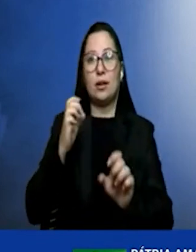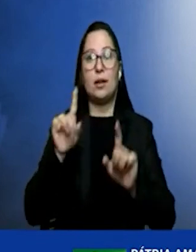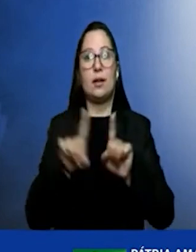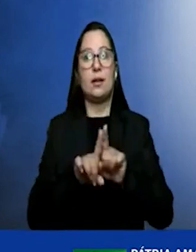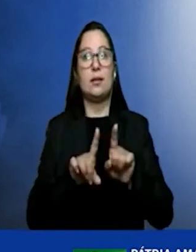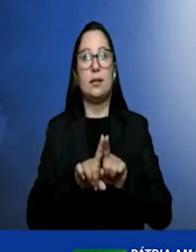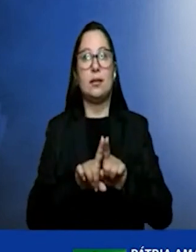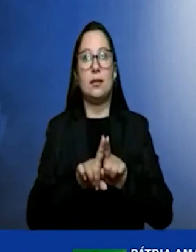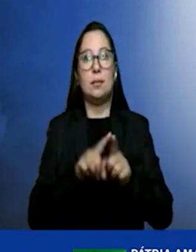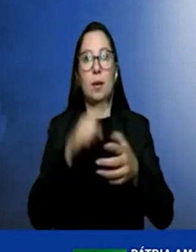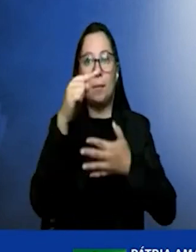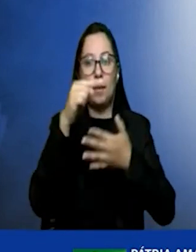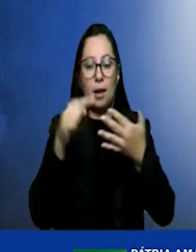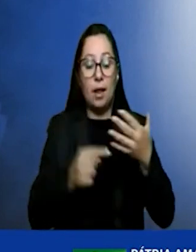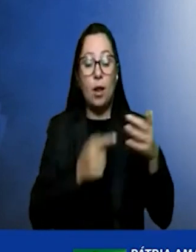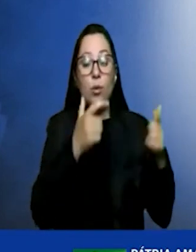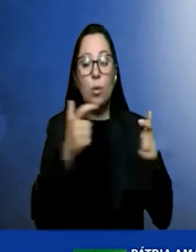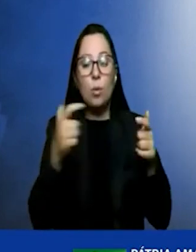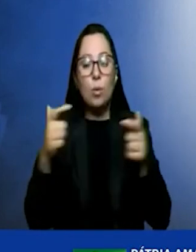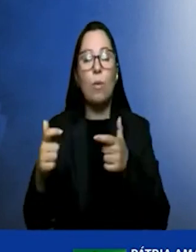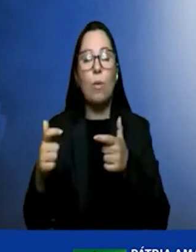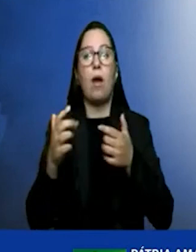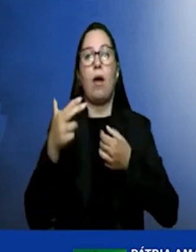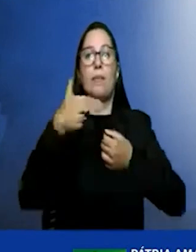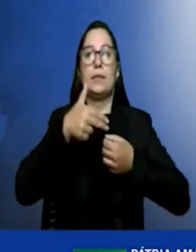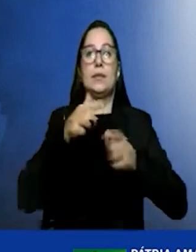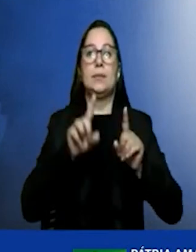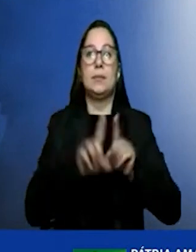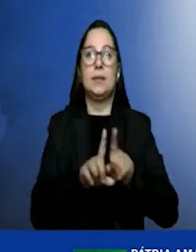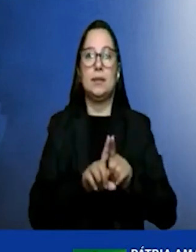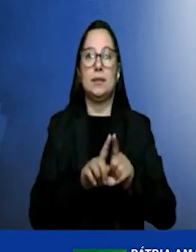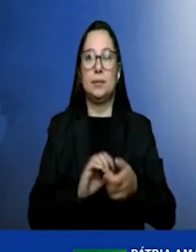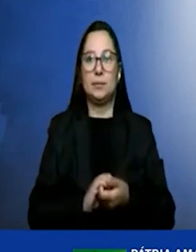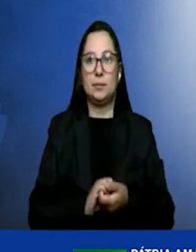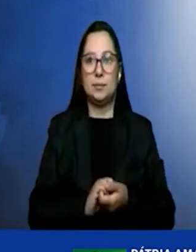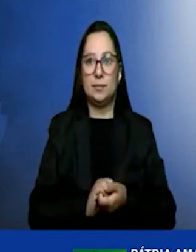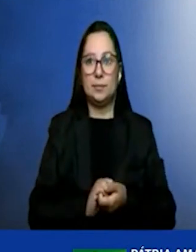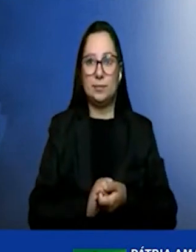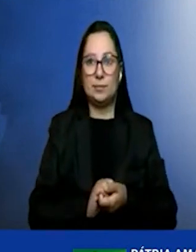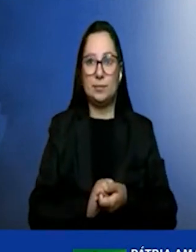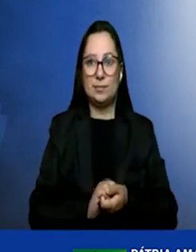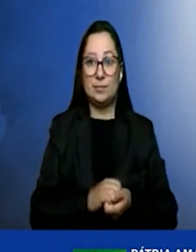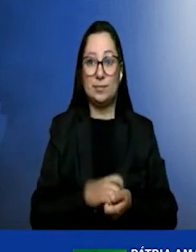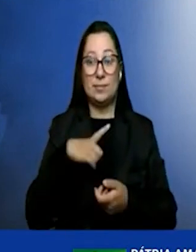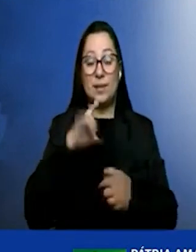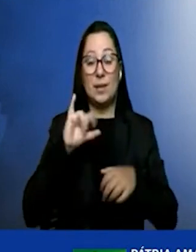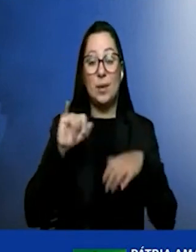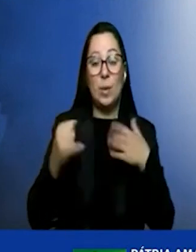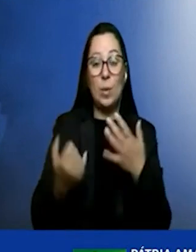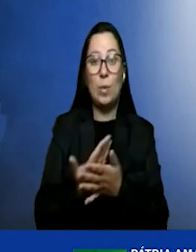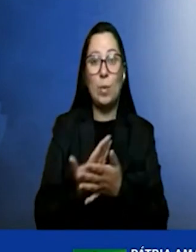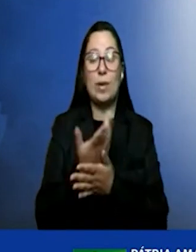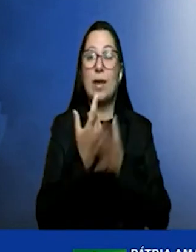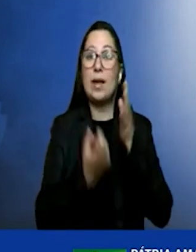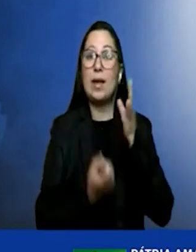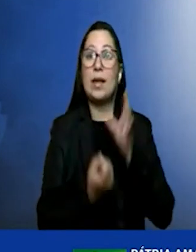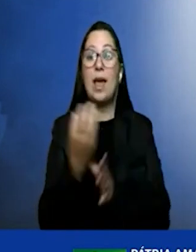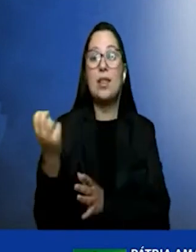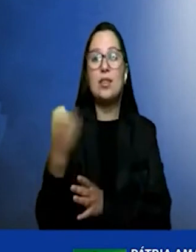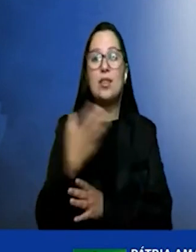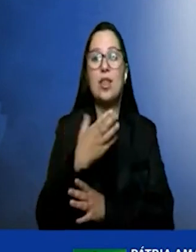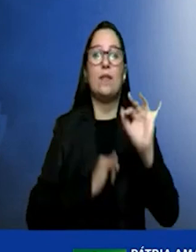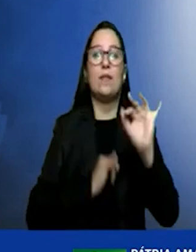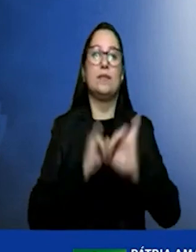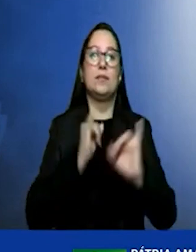no Brasil para além de pontos de abastecimento. Ou seja, a gente tem a oportunidade de criar uma nova indústria que funcione e se